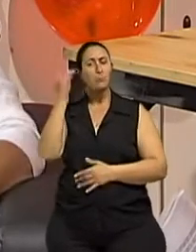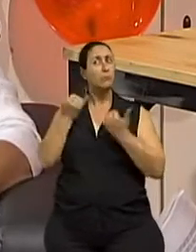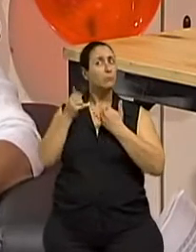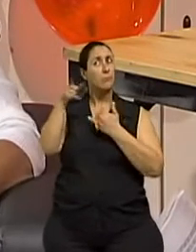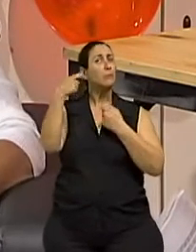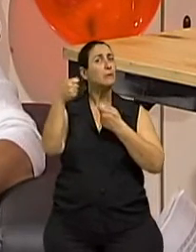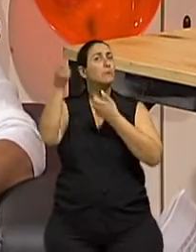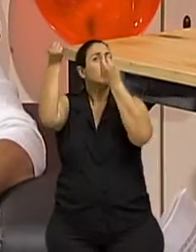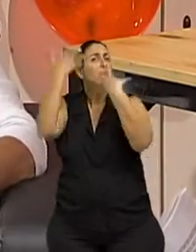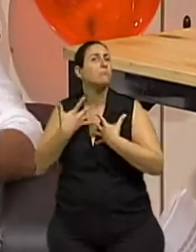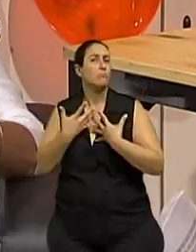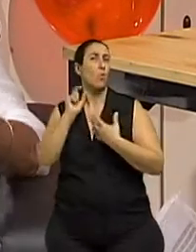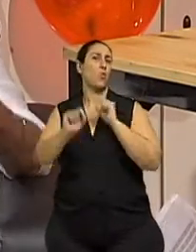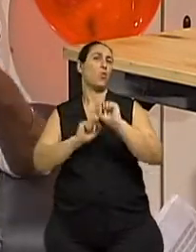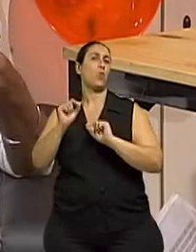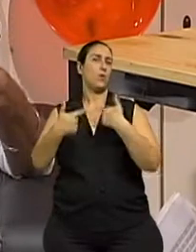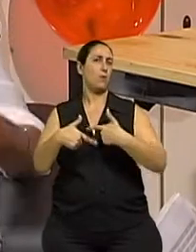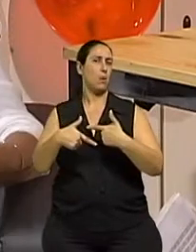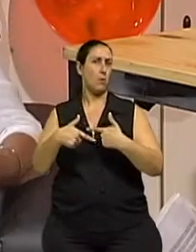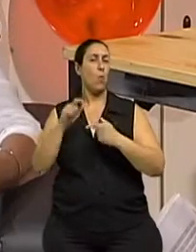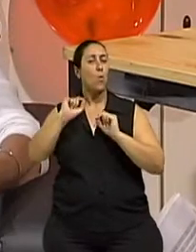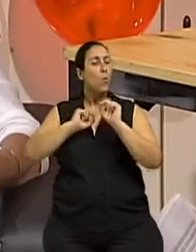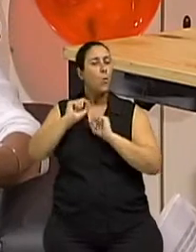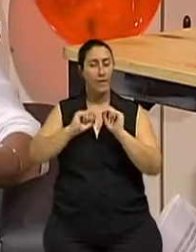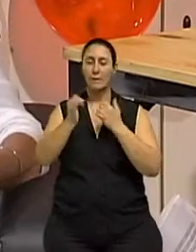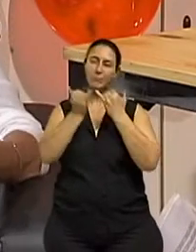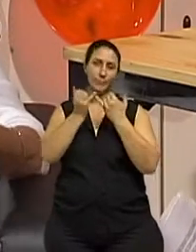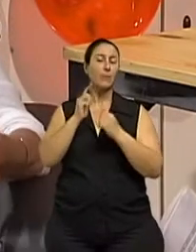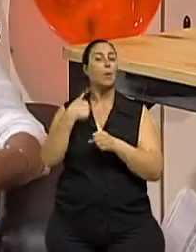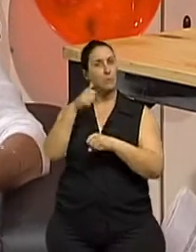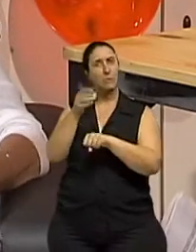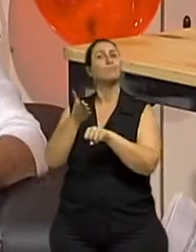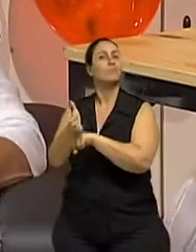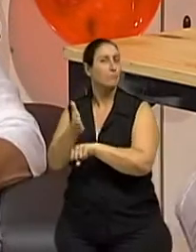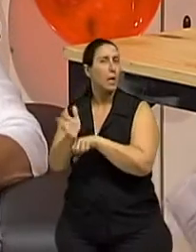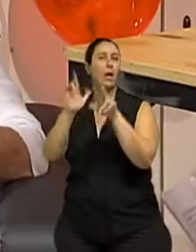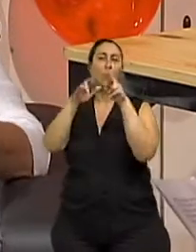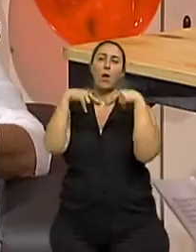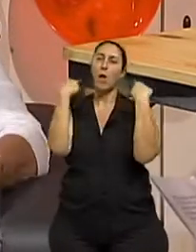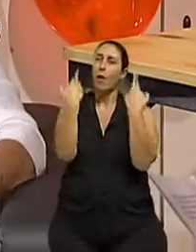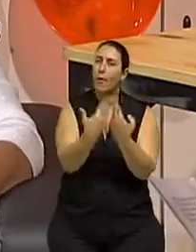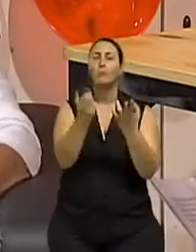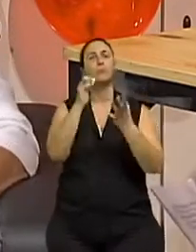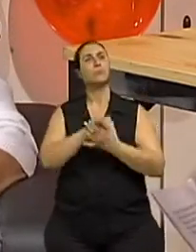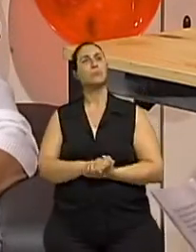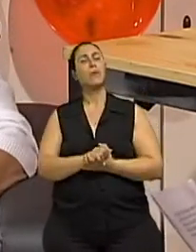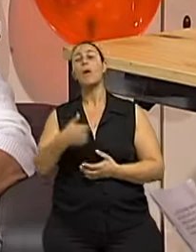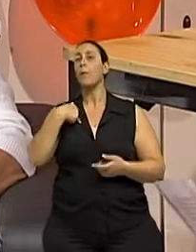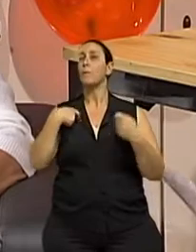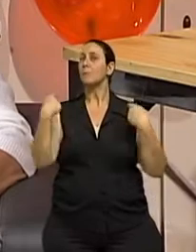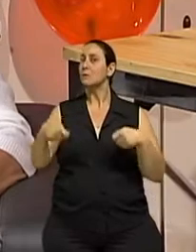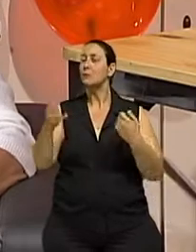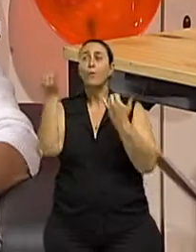manter integrada. Se eu não participar das reuniões, das equipes, se eu não receber as informações